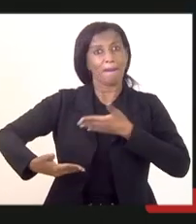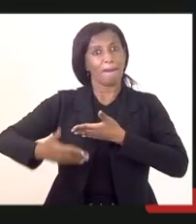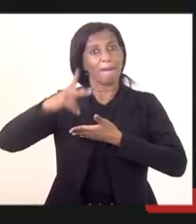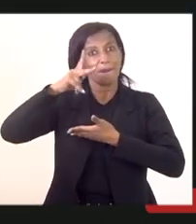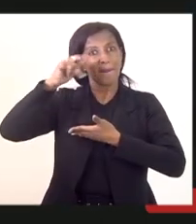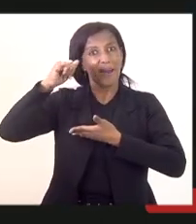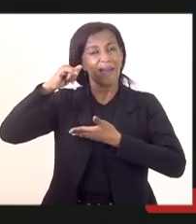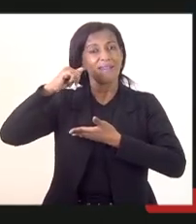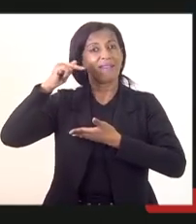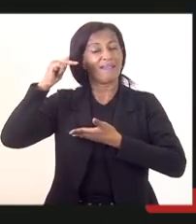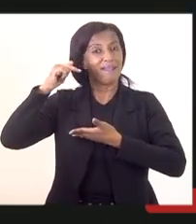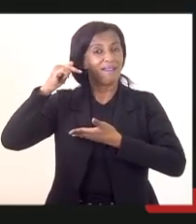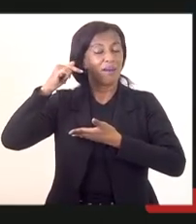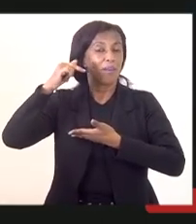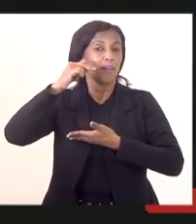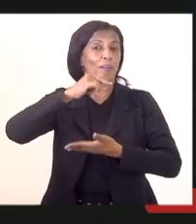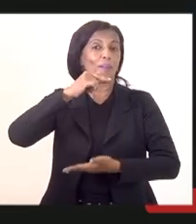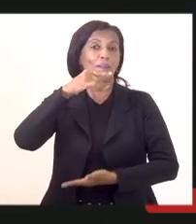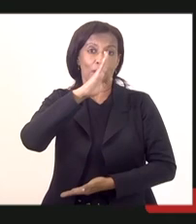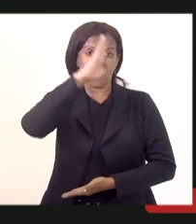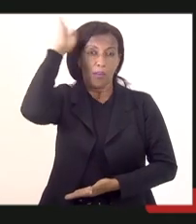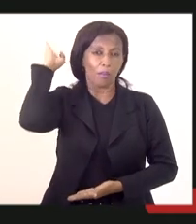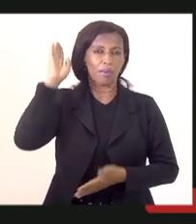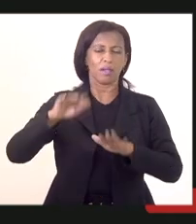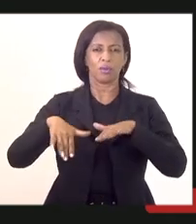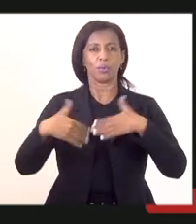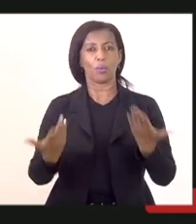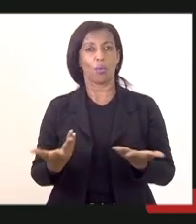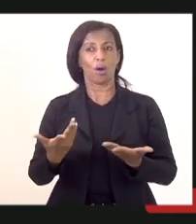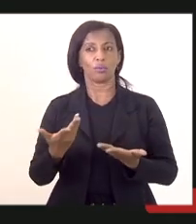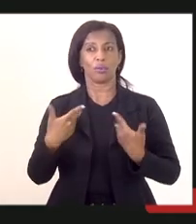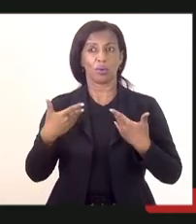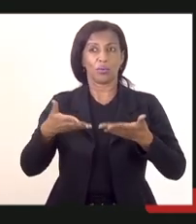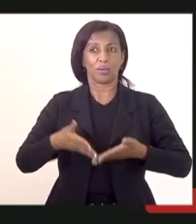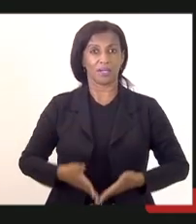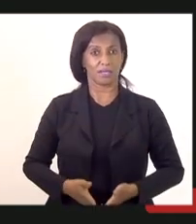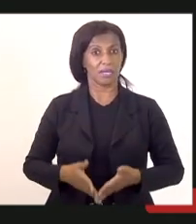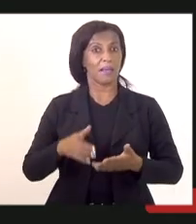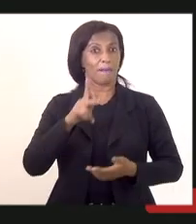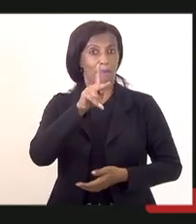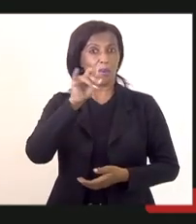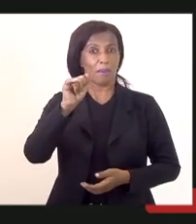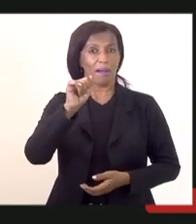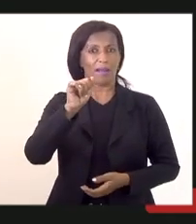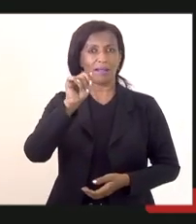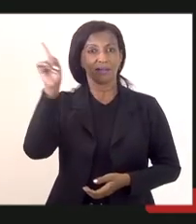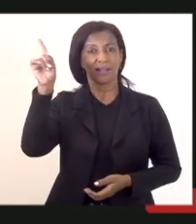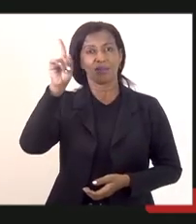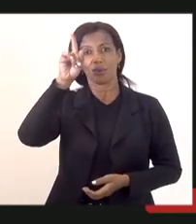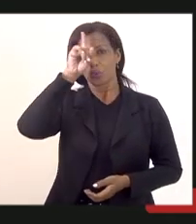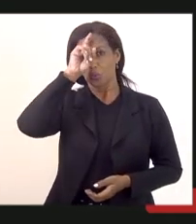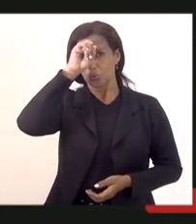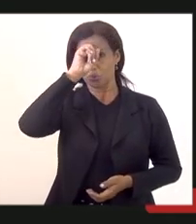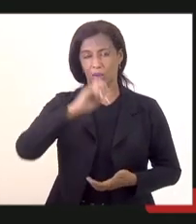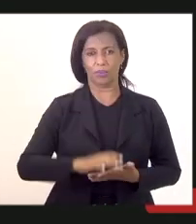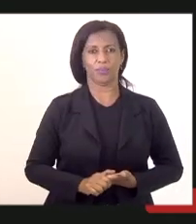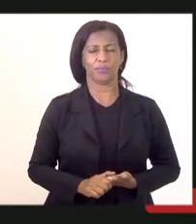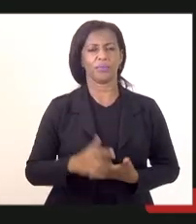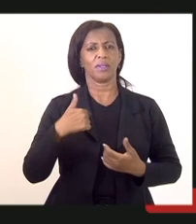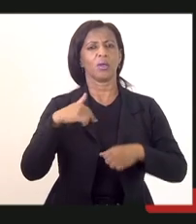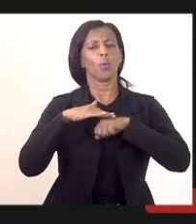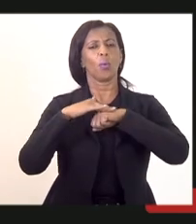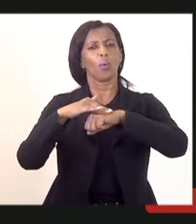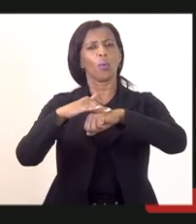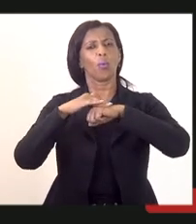bombeiro e exatamente o dia que eu nasci, meu pai estava no hospital queimado. E eu venho conversando muito